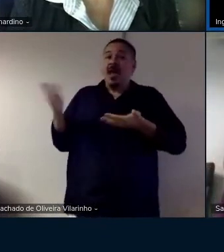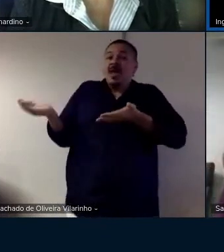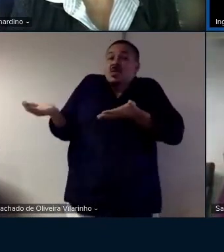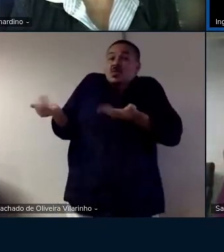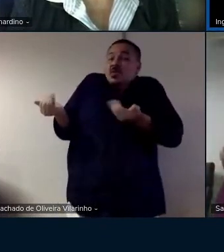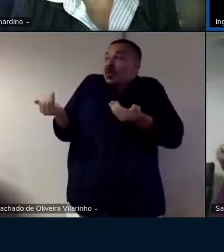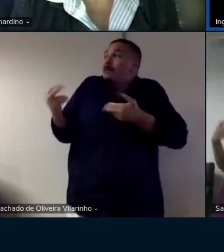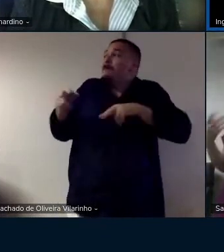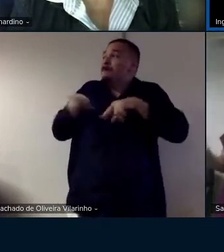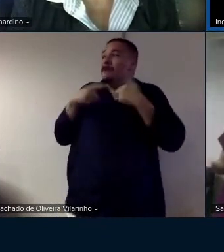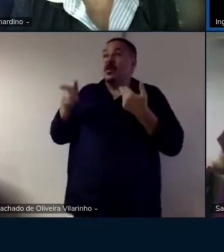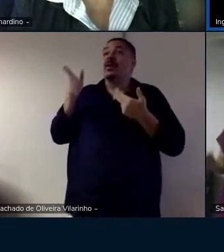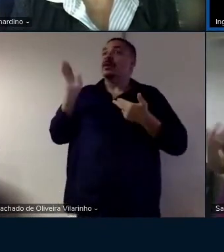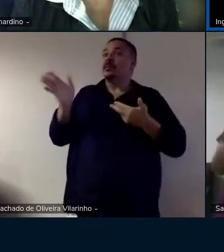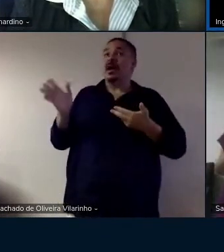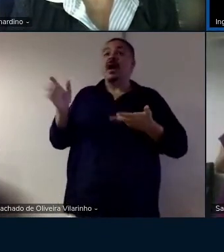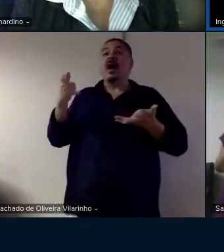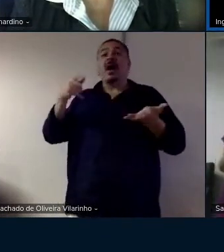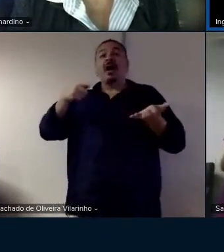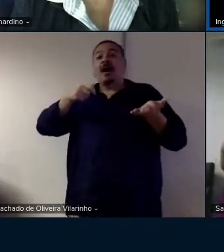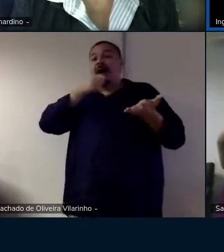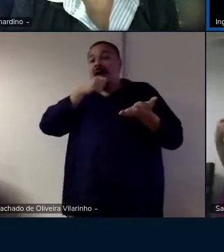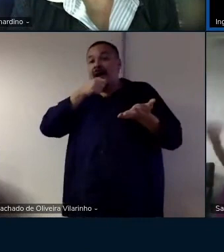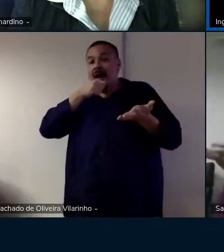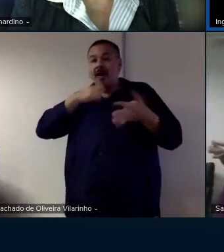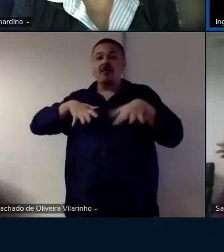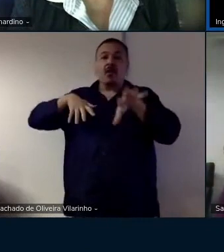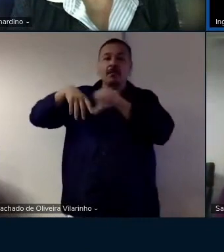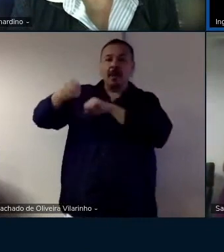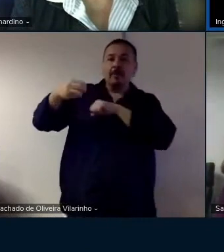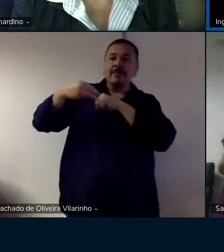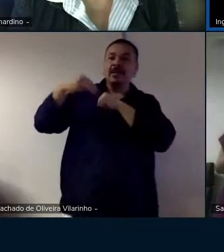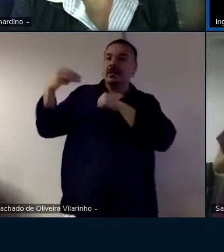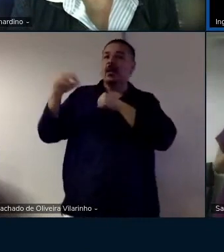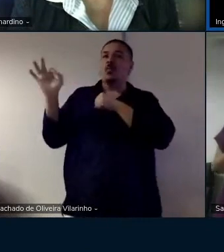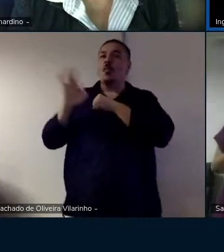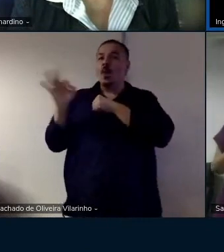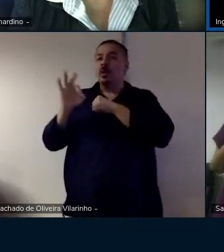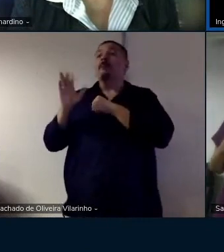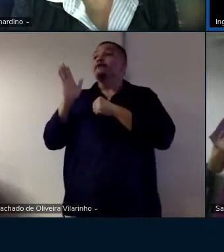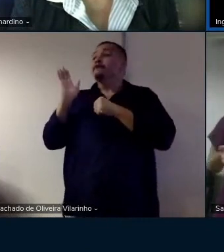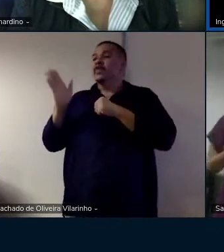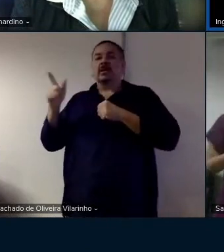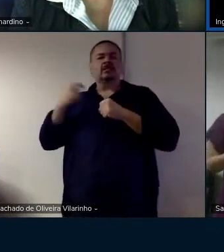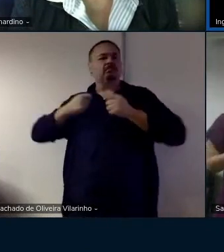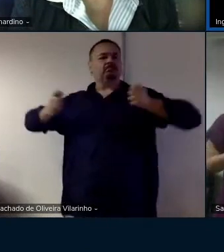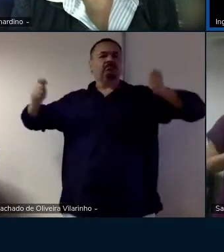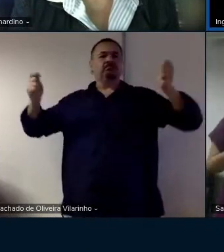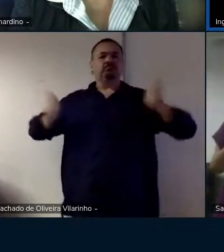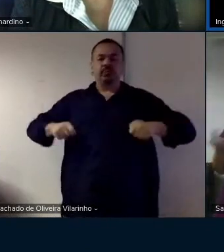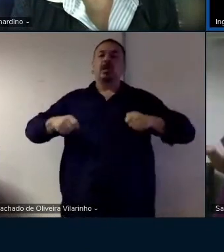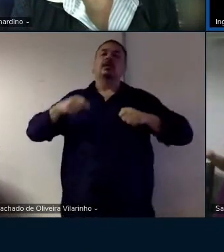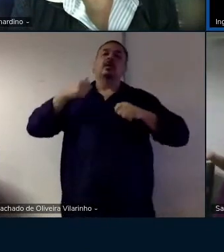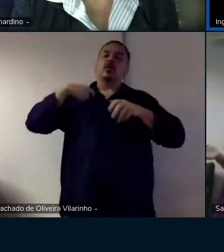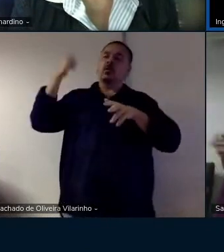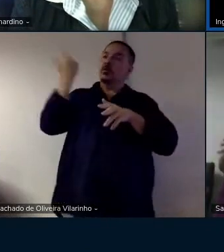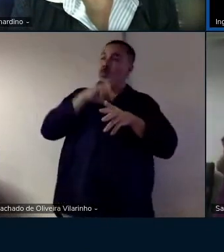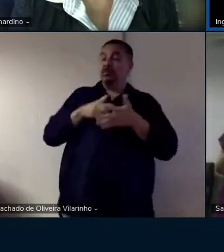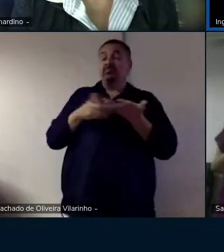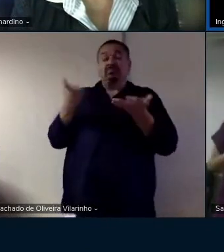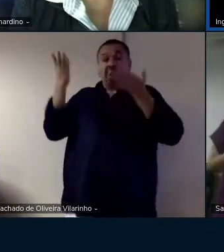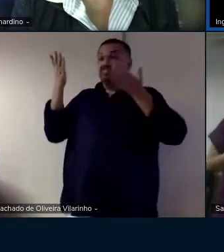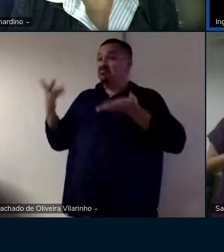uma mascote era só uma pessoa que não tinha uma formação de mestrado ainda mas que tinha um potencial grande que foi o que